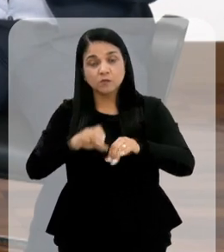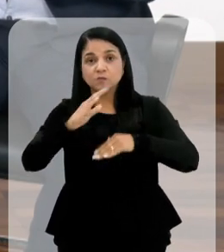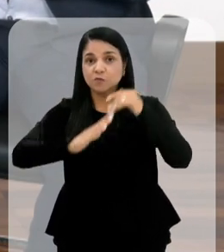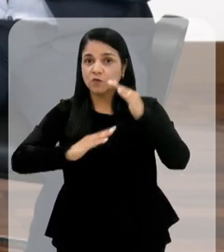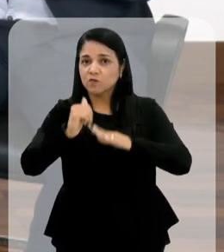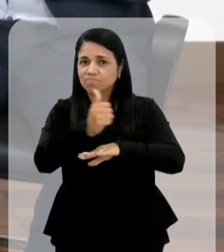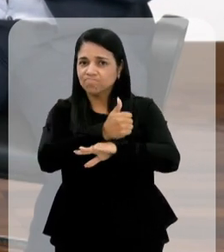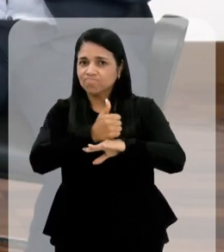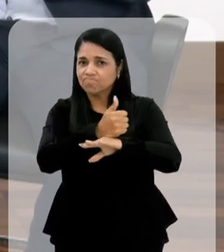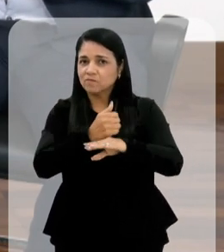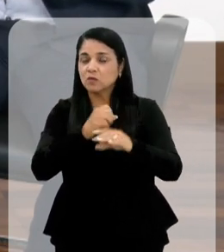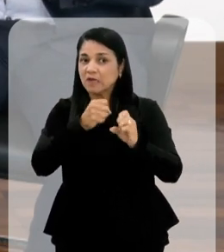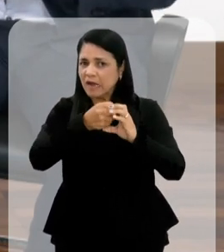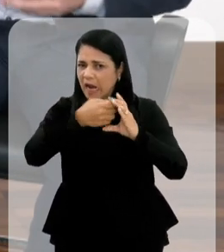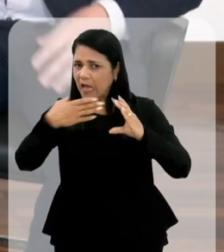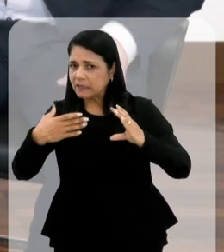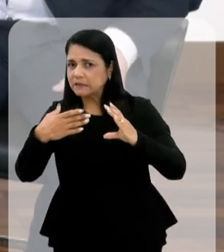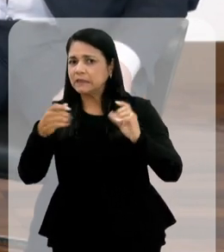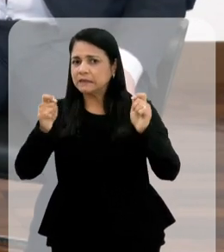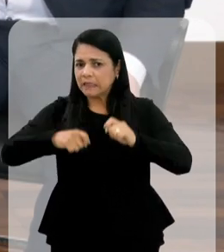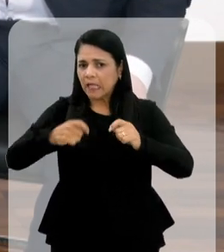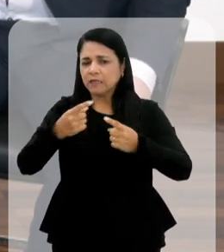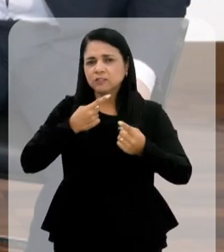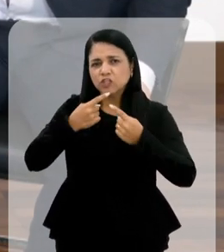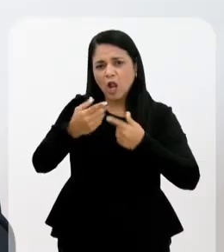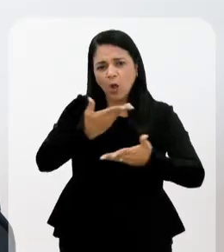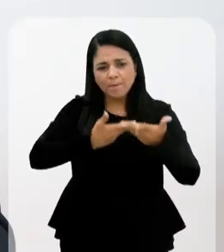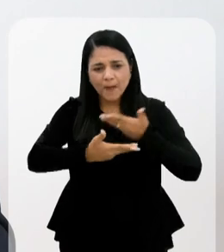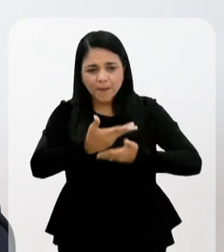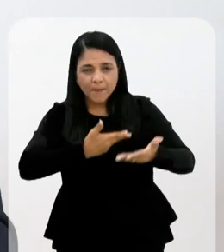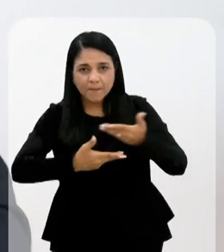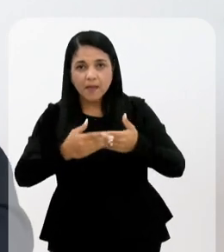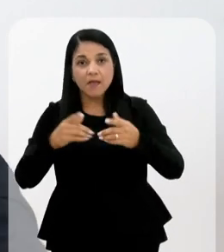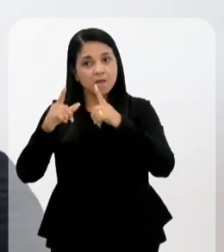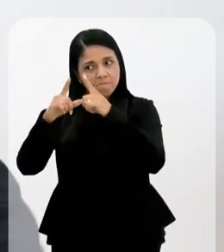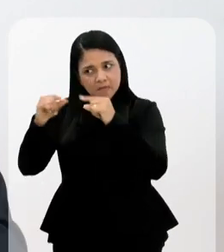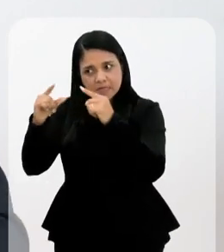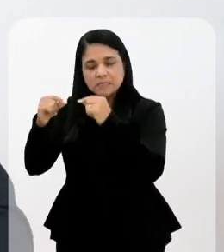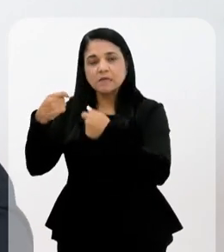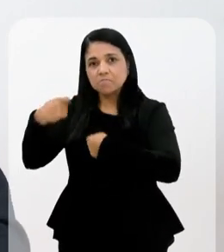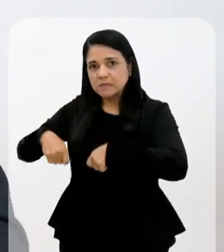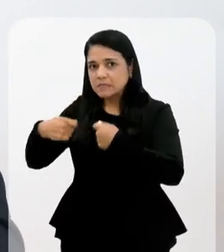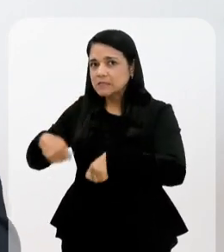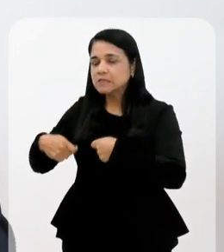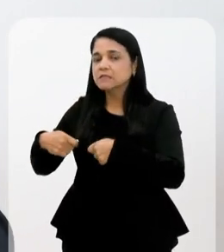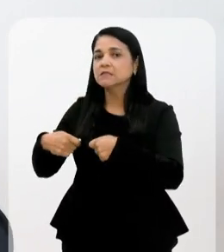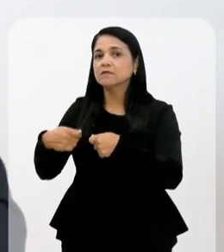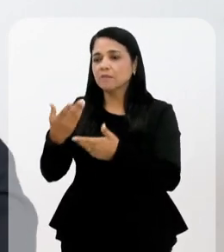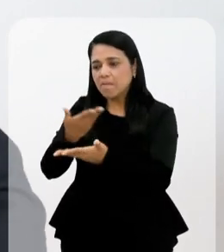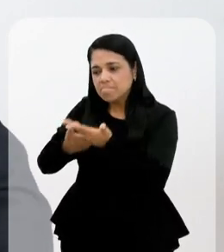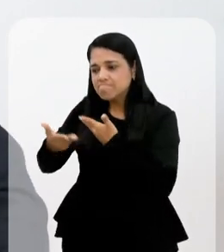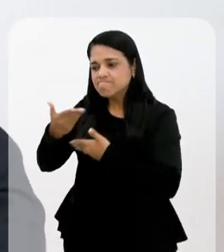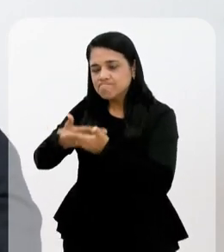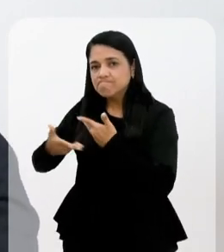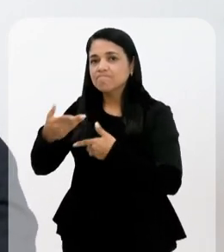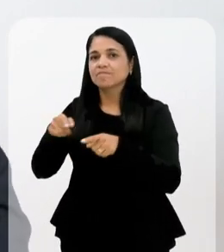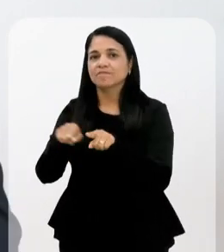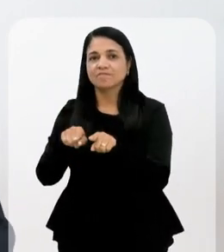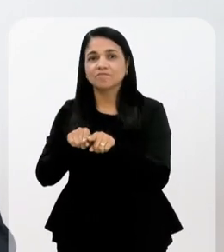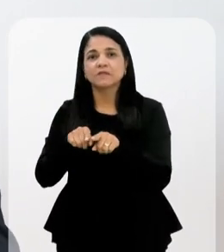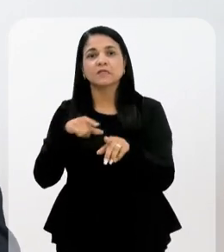profissional, ela tem essa característica de poder dialogar. Então, assim, tem que estar em Brasília, tem que estar alinhando. Agora,